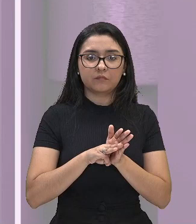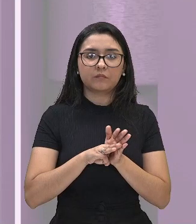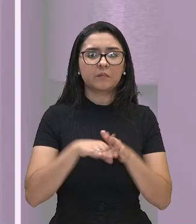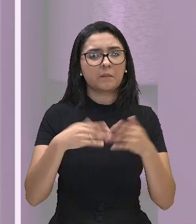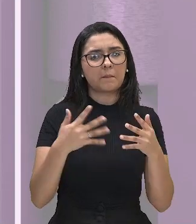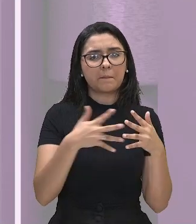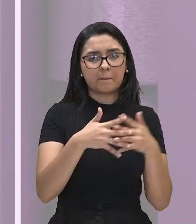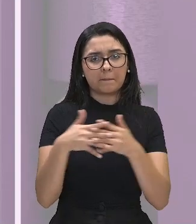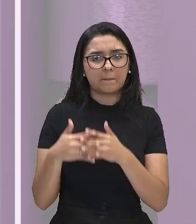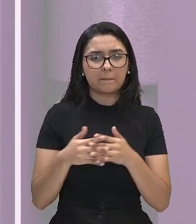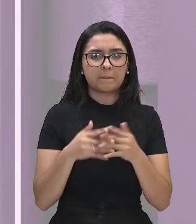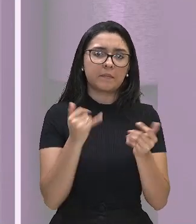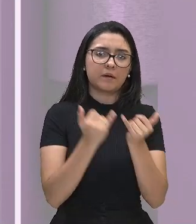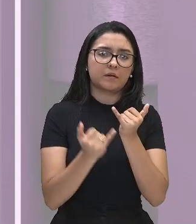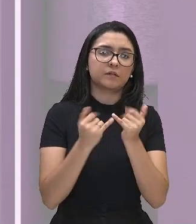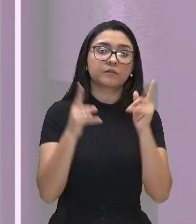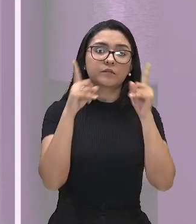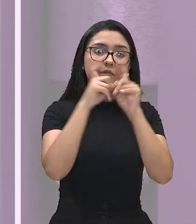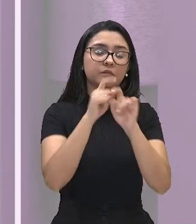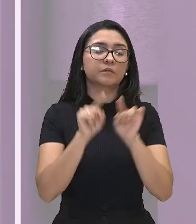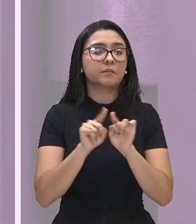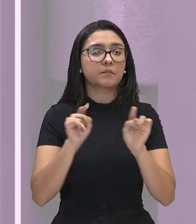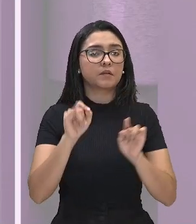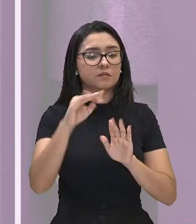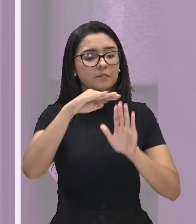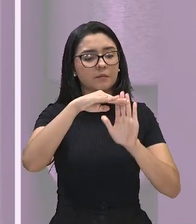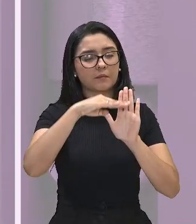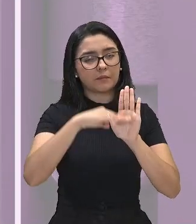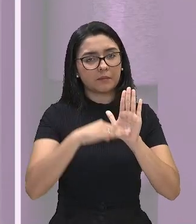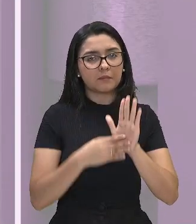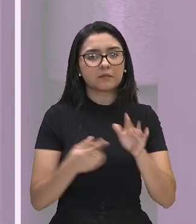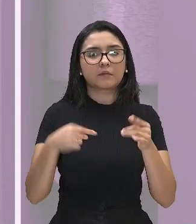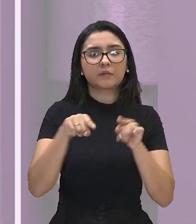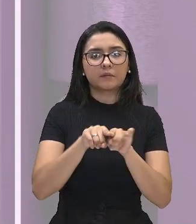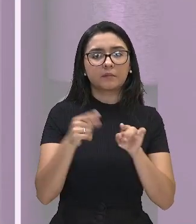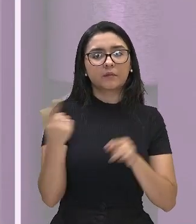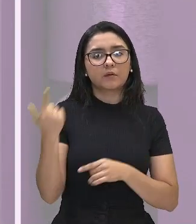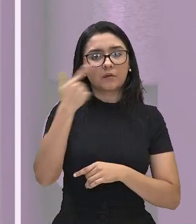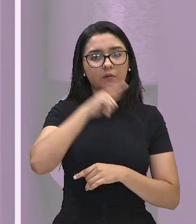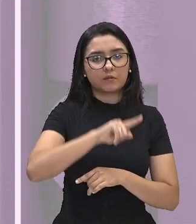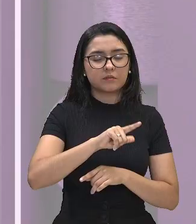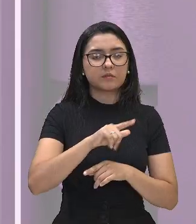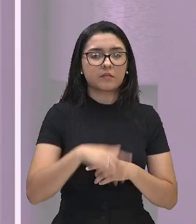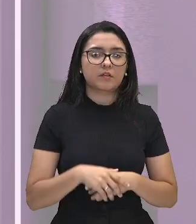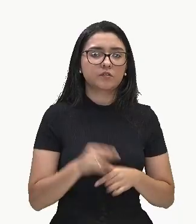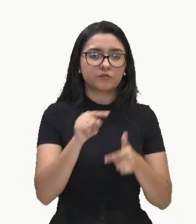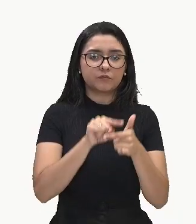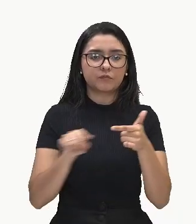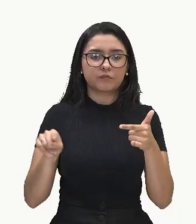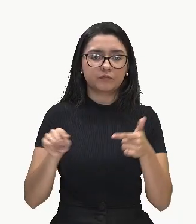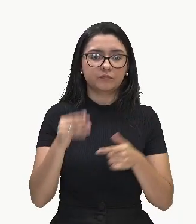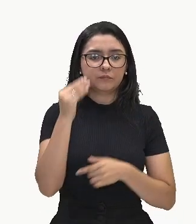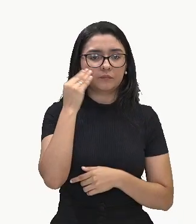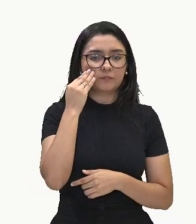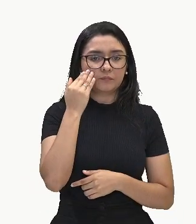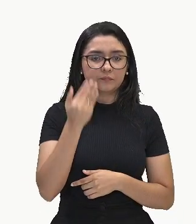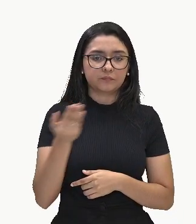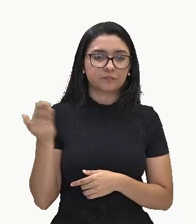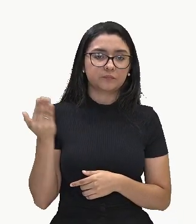complicado, mas, seguindo passo a passo, você também consegue efetuar a divisão. Vamos lá, dá uma olhada.